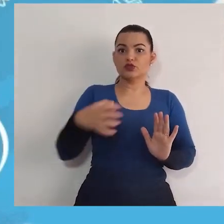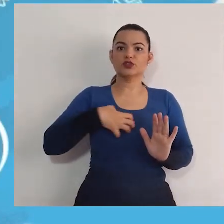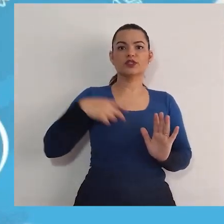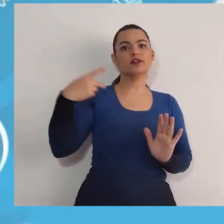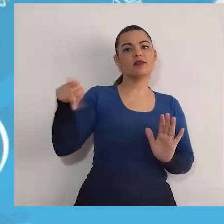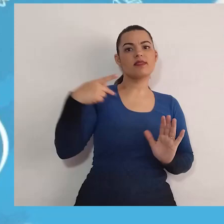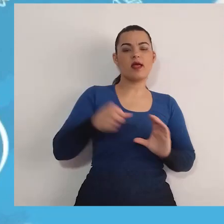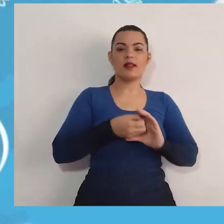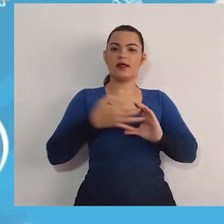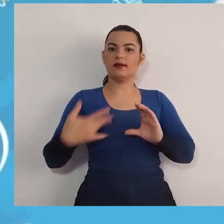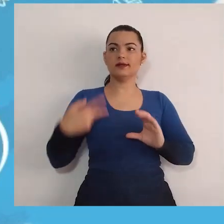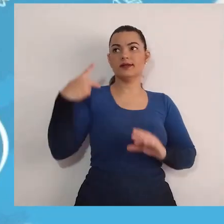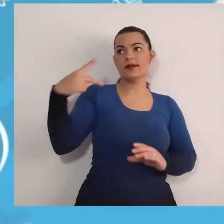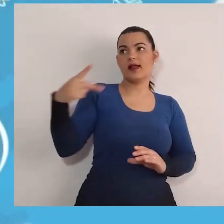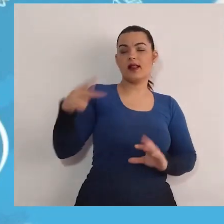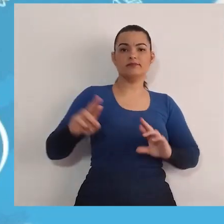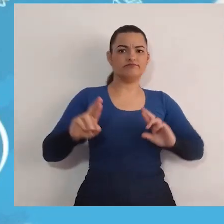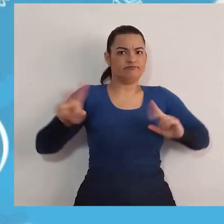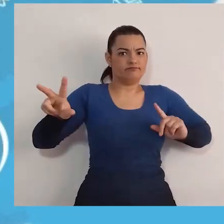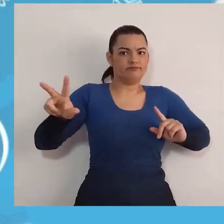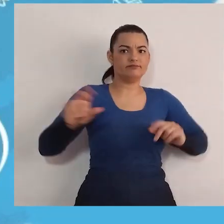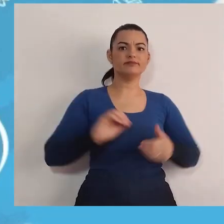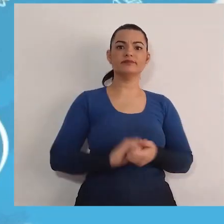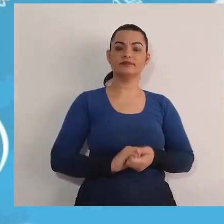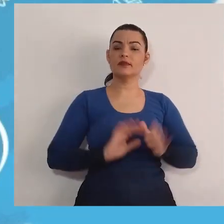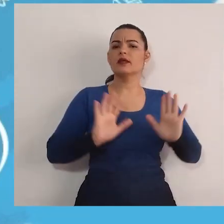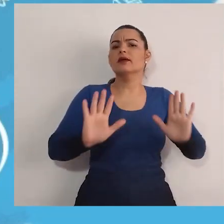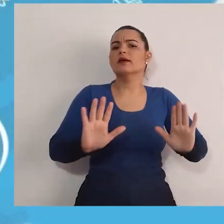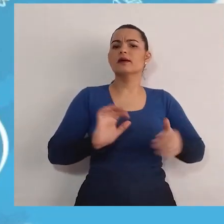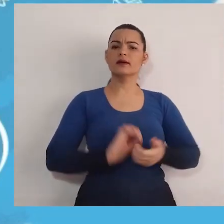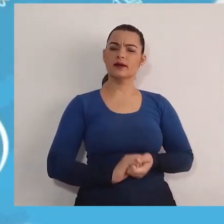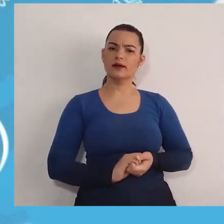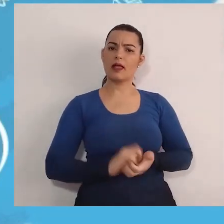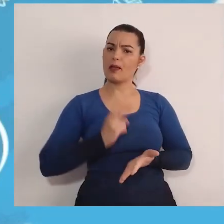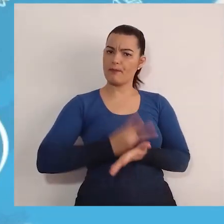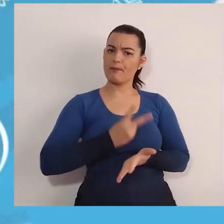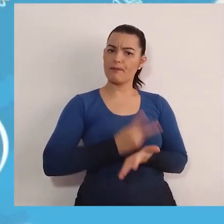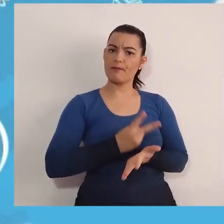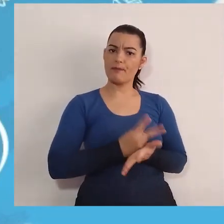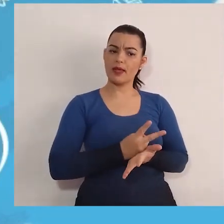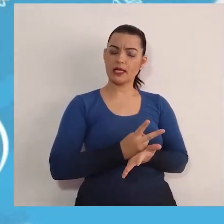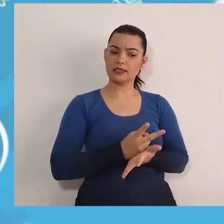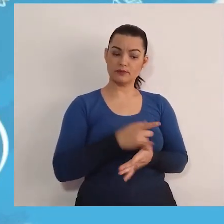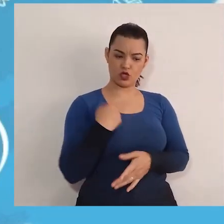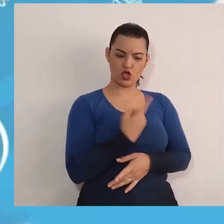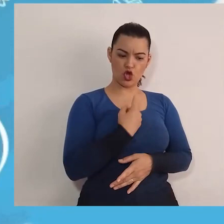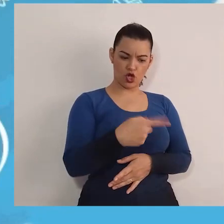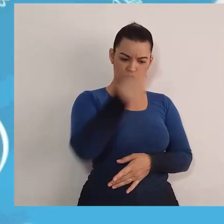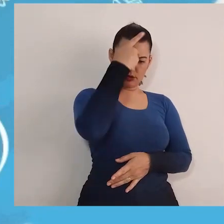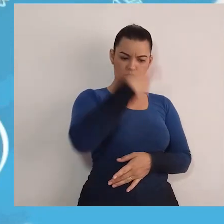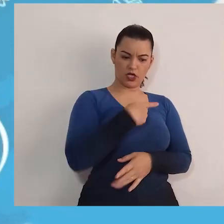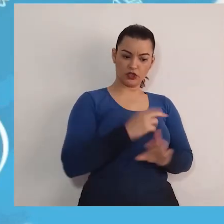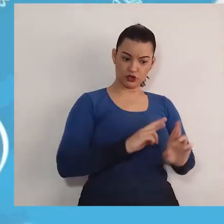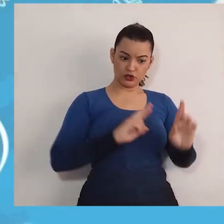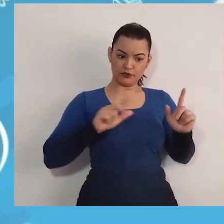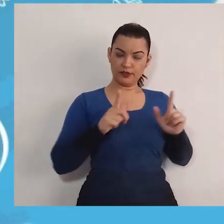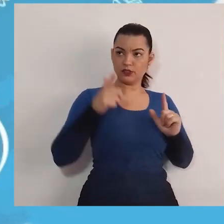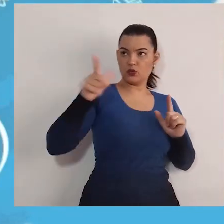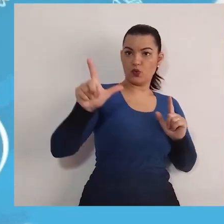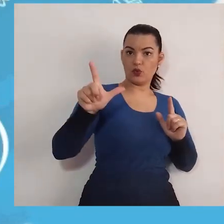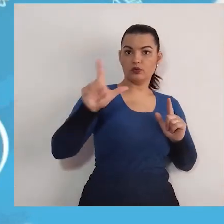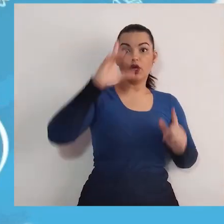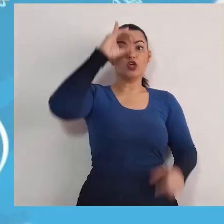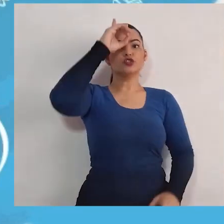jeitinho de ser, as suas características, que são diferentes. Mas, mesmo nós sendo diferentes,